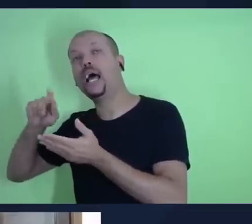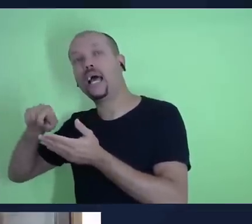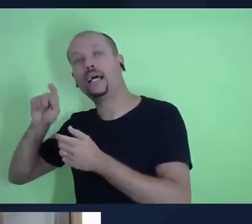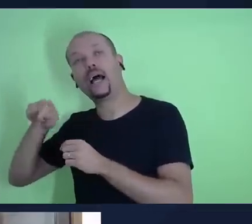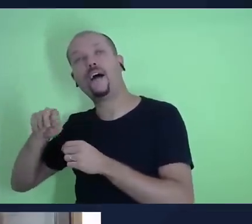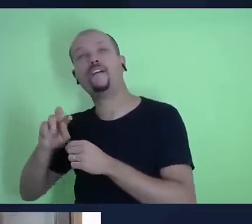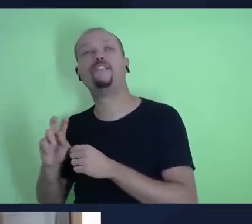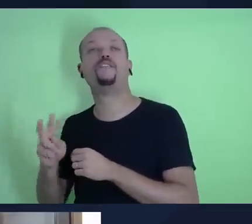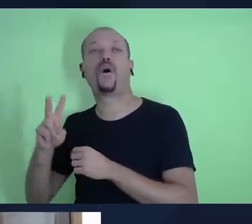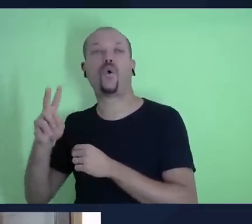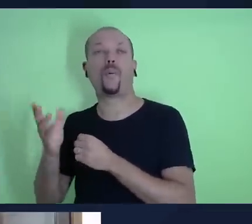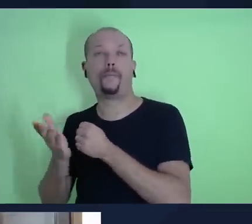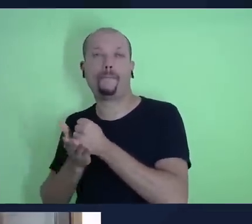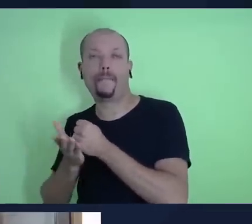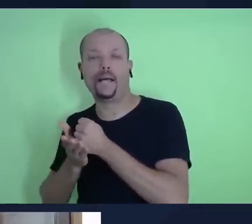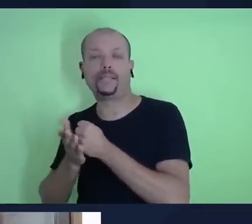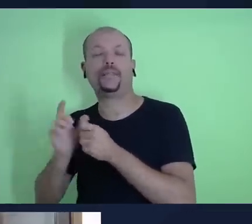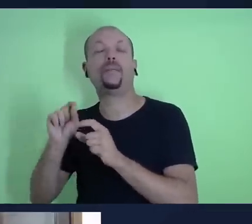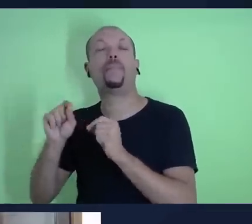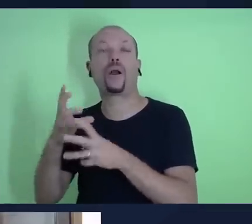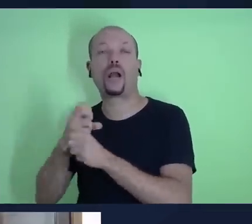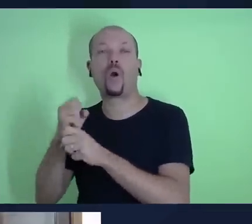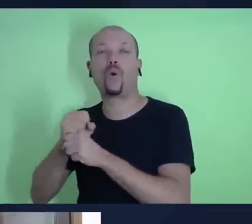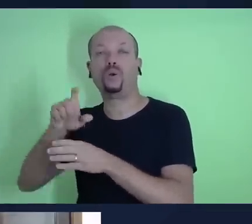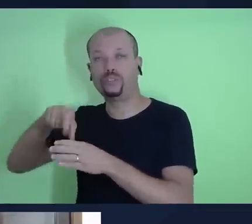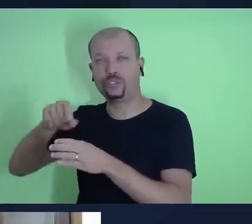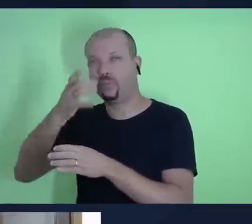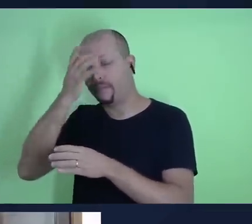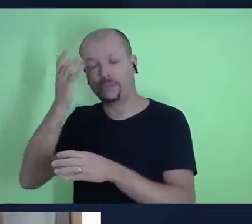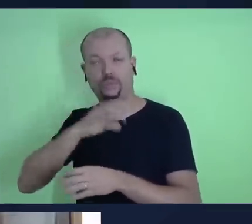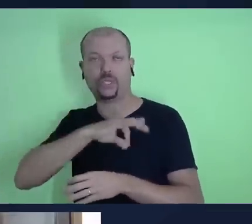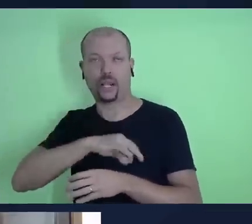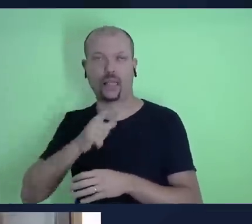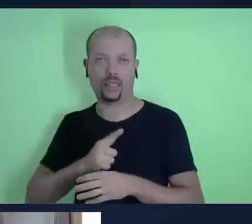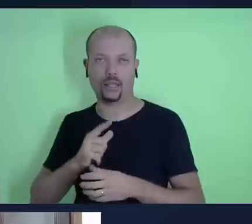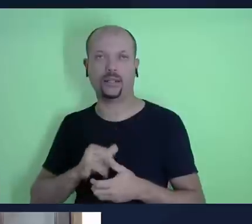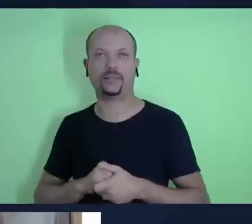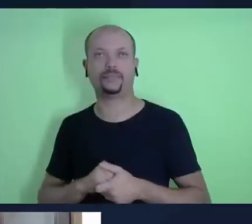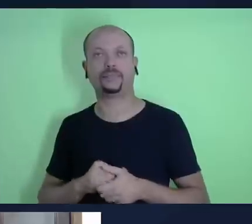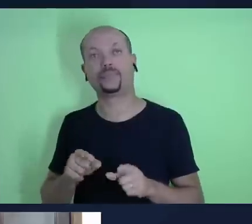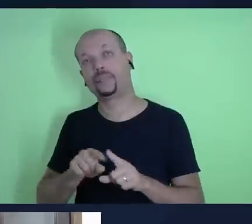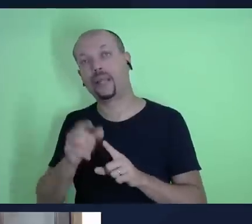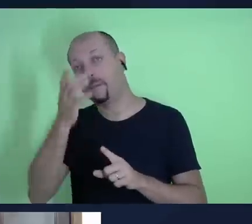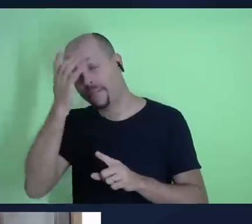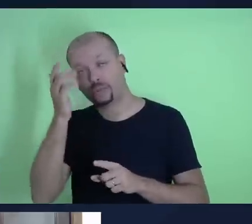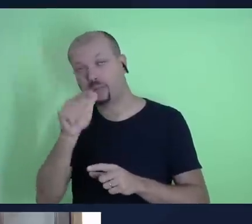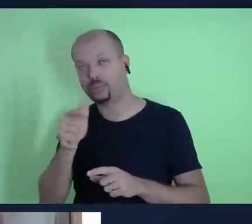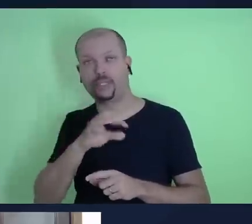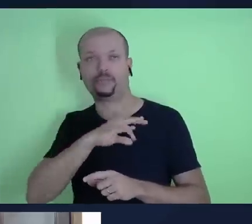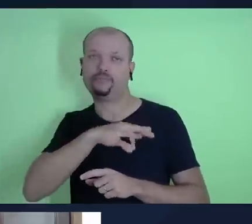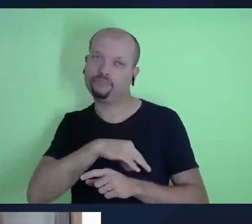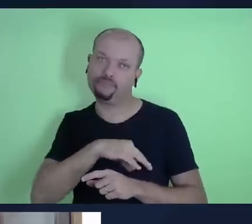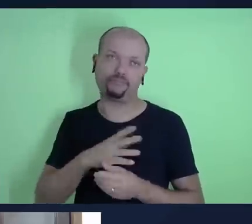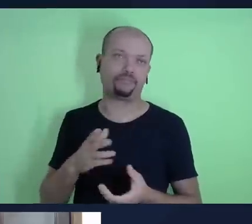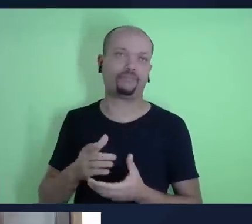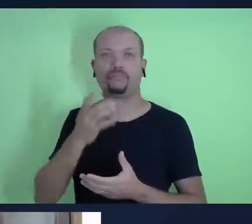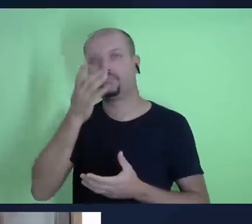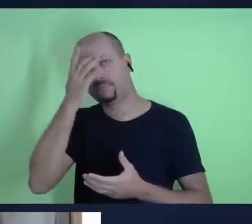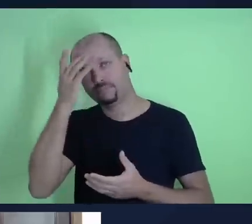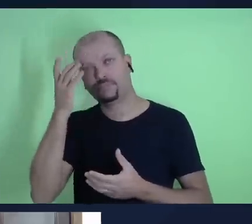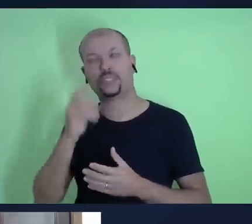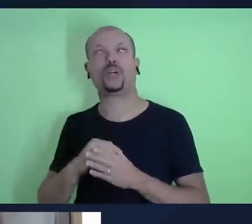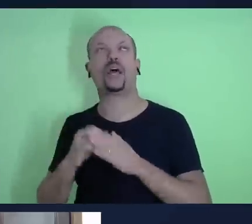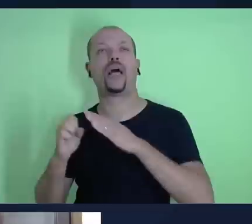base de cálculo pro dízimo de um assalariado agora pra quem não é assalariado pra quem é um empreendedor um